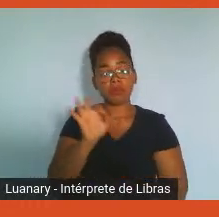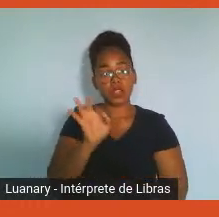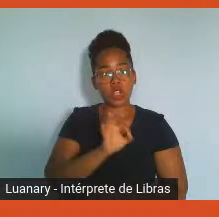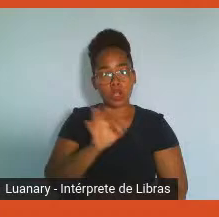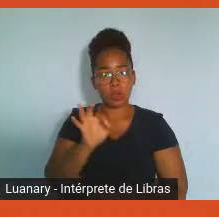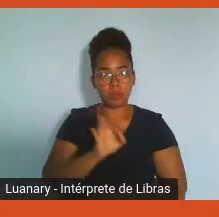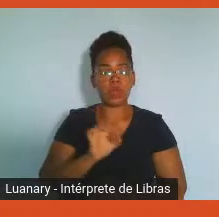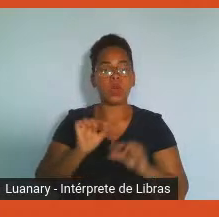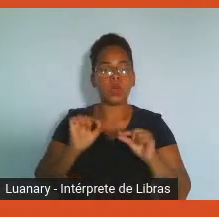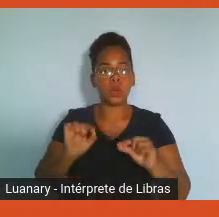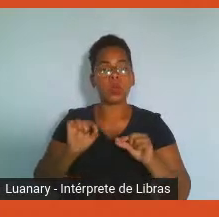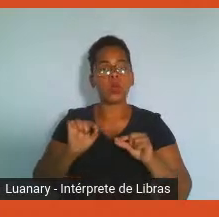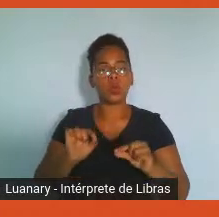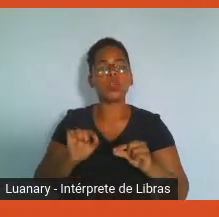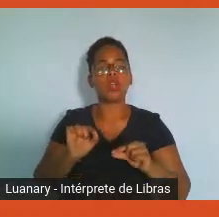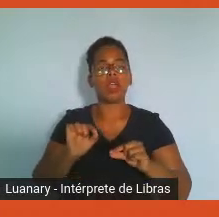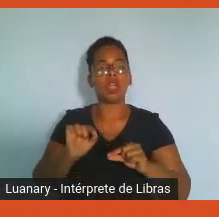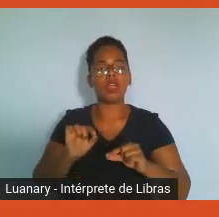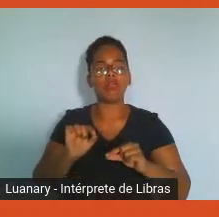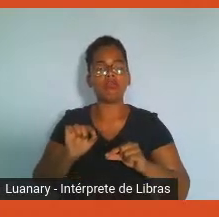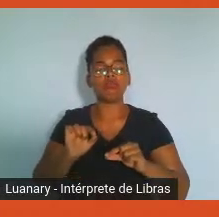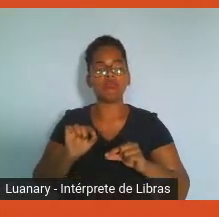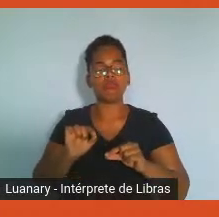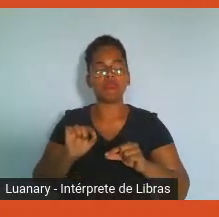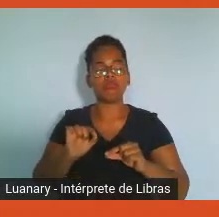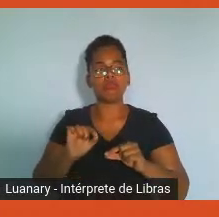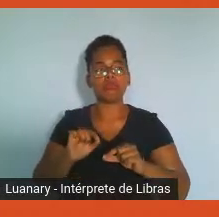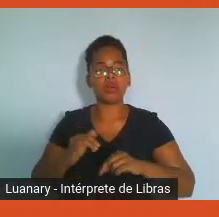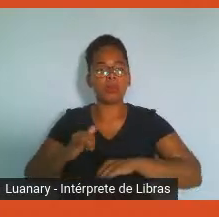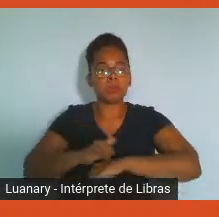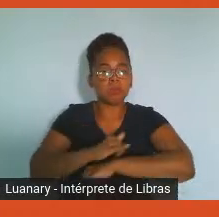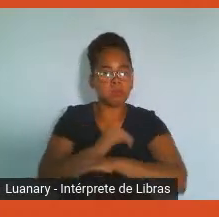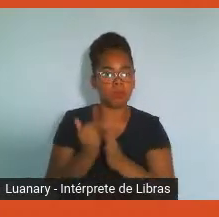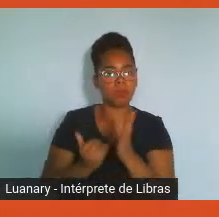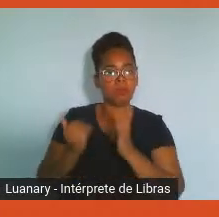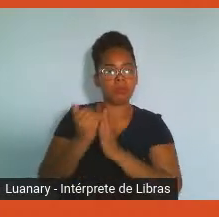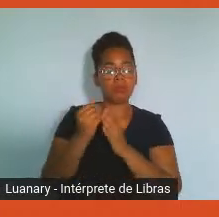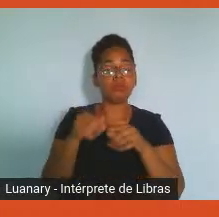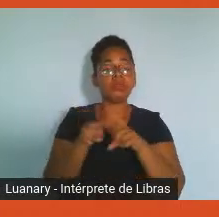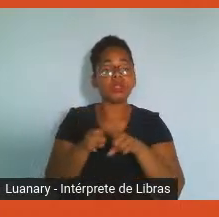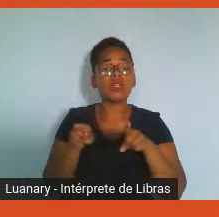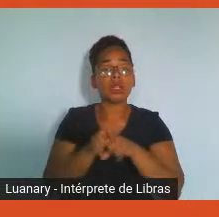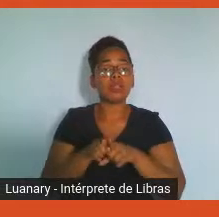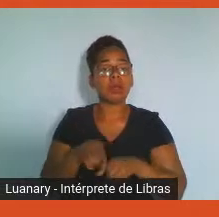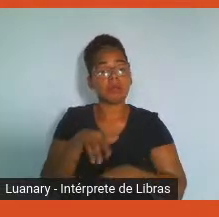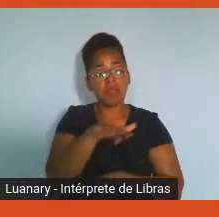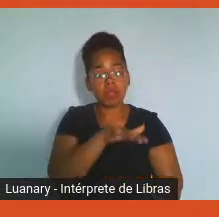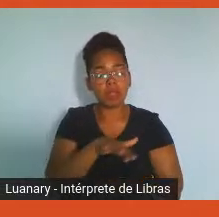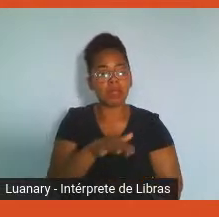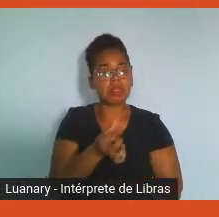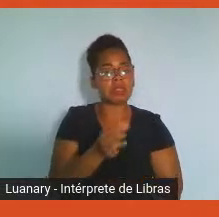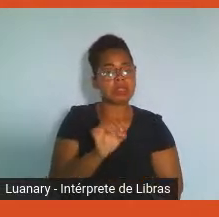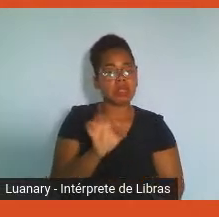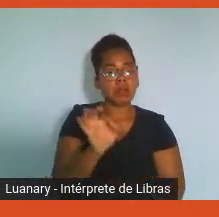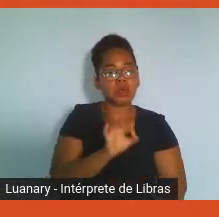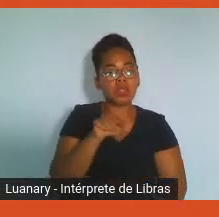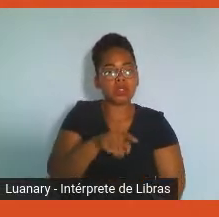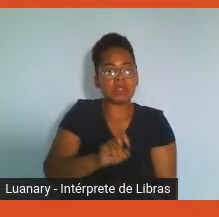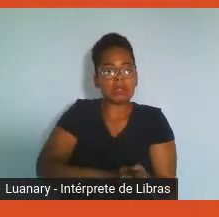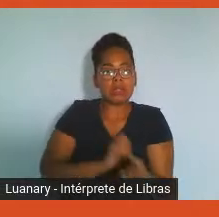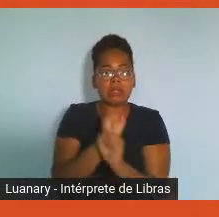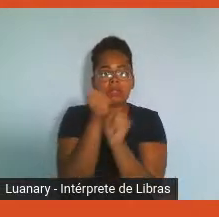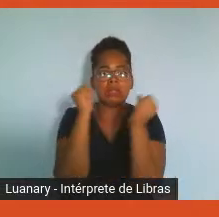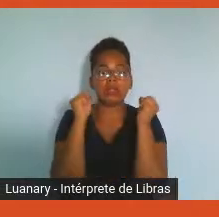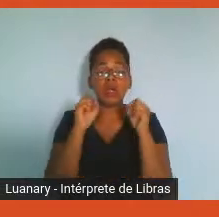estão estressados, a gente pode iniciar, por exemplo, um incentivo de atividade física, de nutrição, de controle do